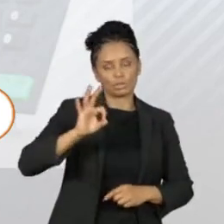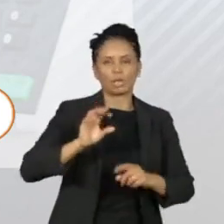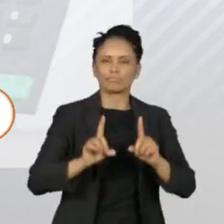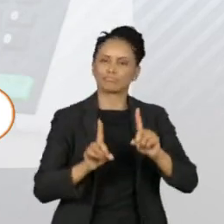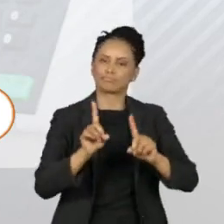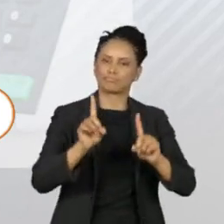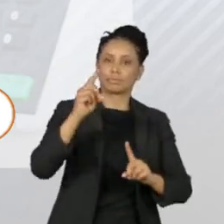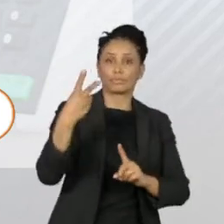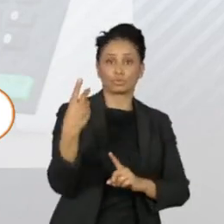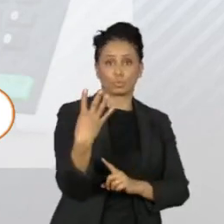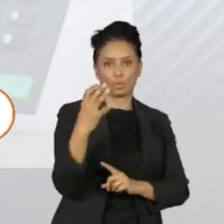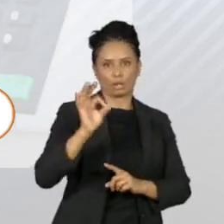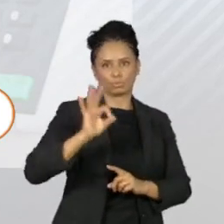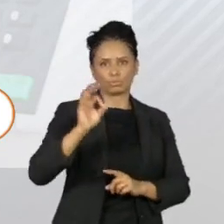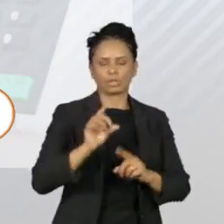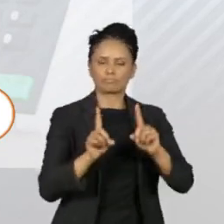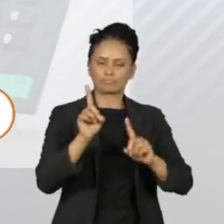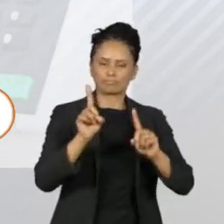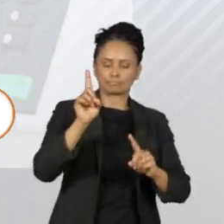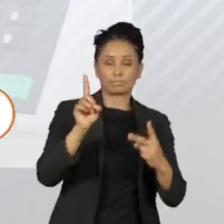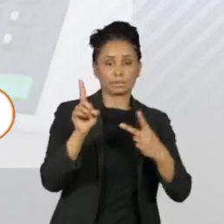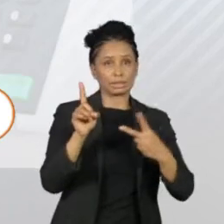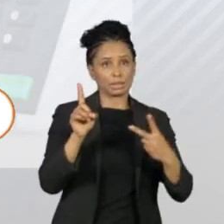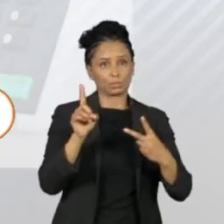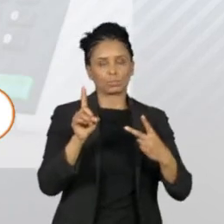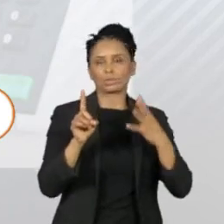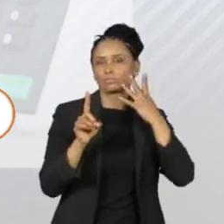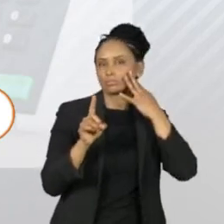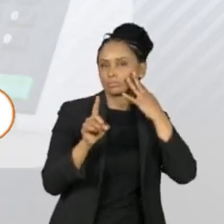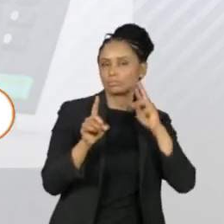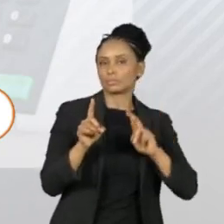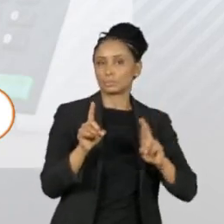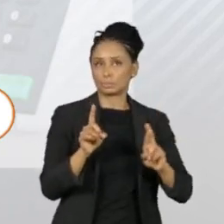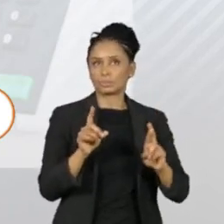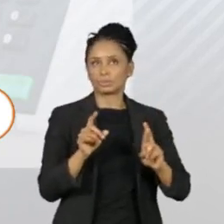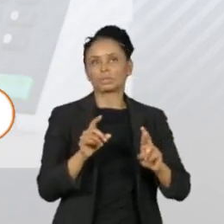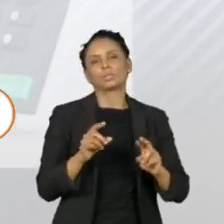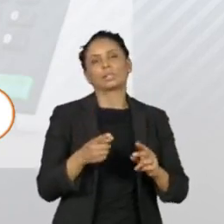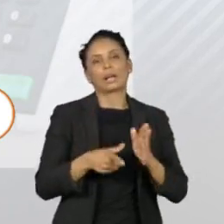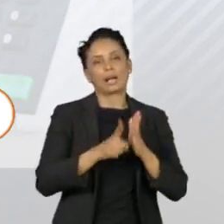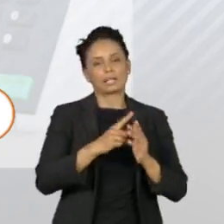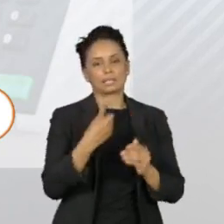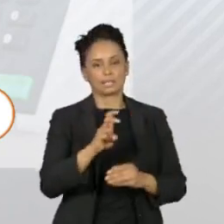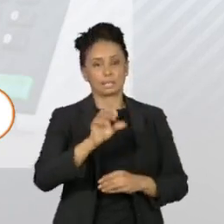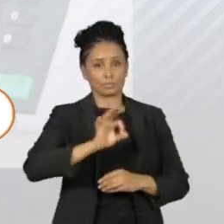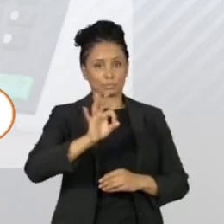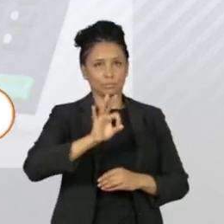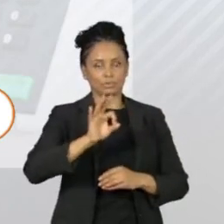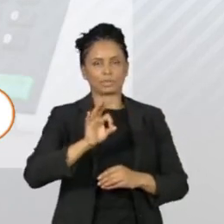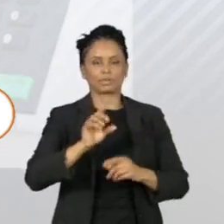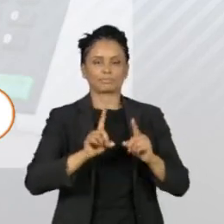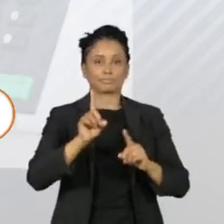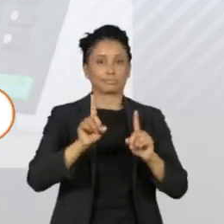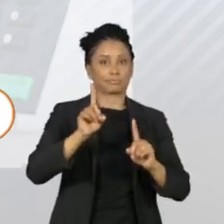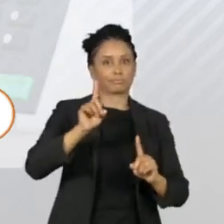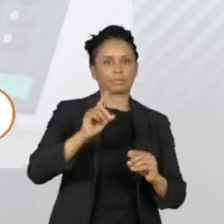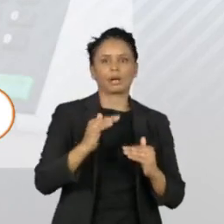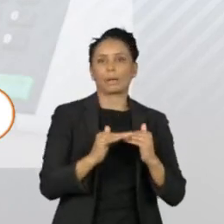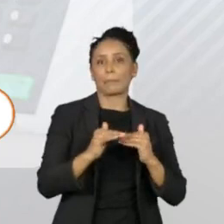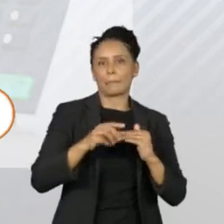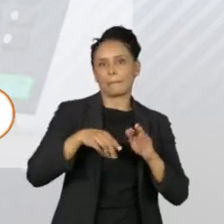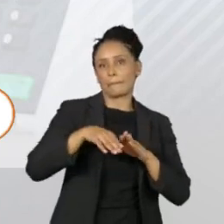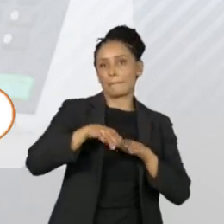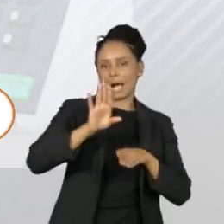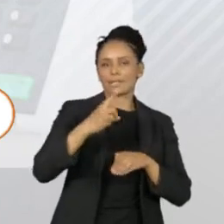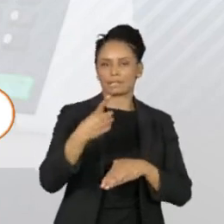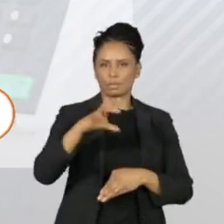para 24. Em segundo lugar, vem Tarciso de Freitas, do Republicanos. Ele tinha 15% e cresceu para 19. Em terceiro,